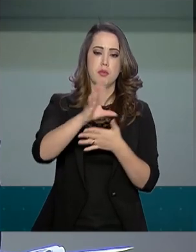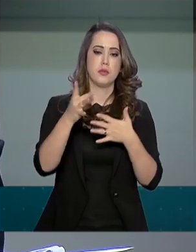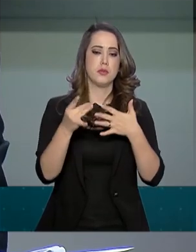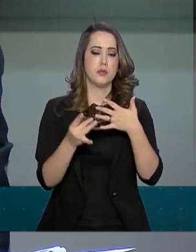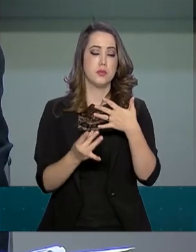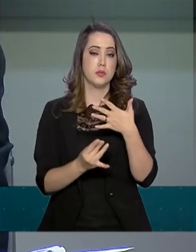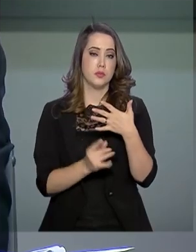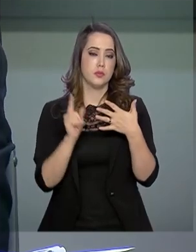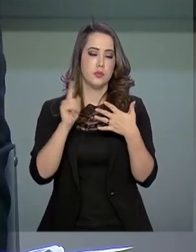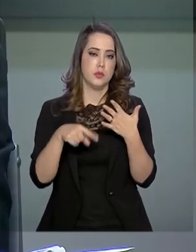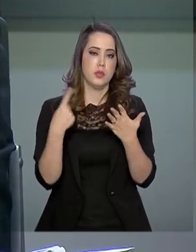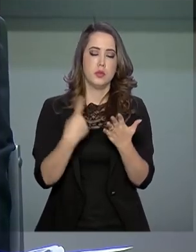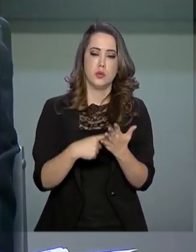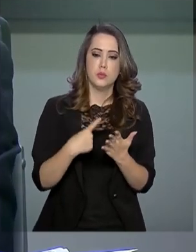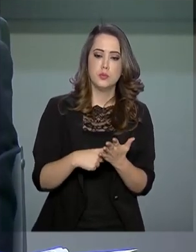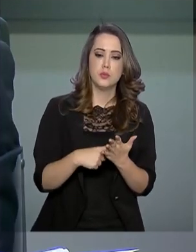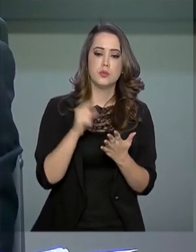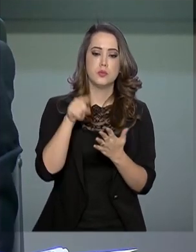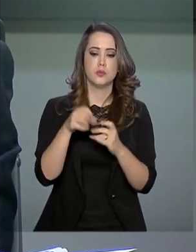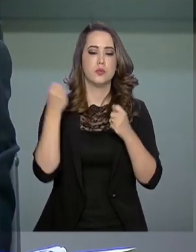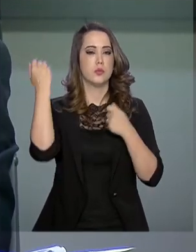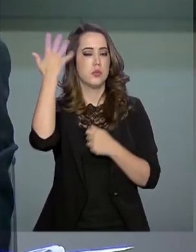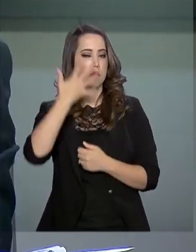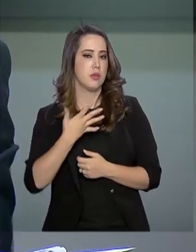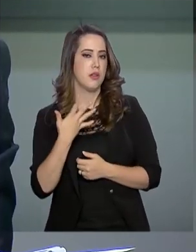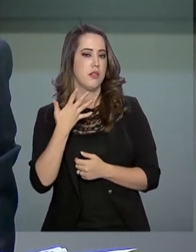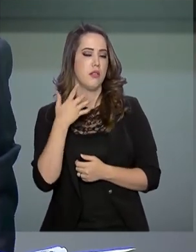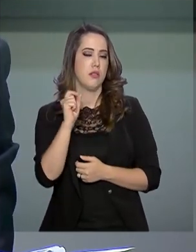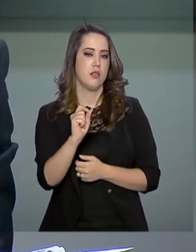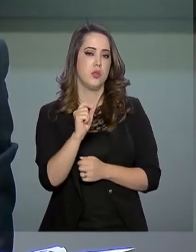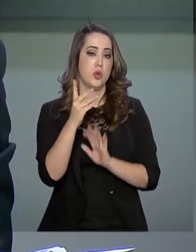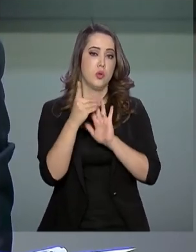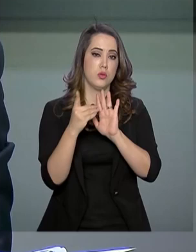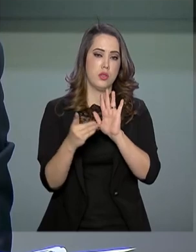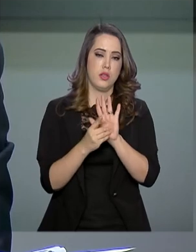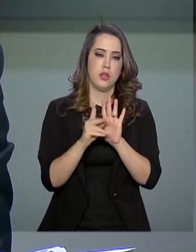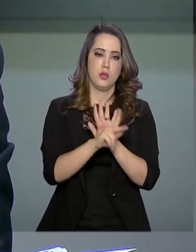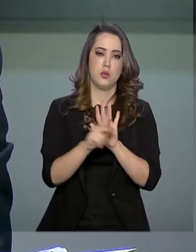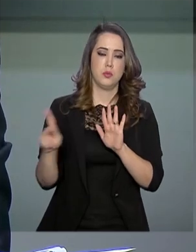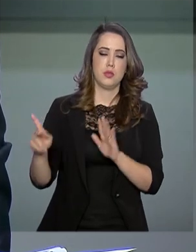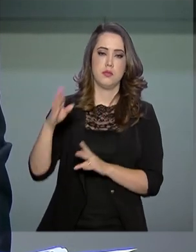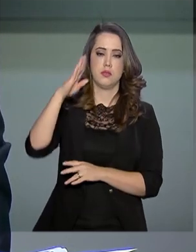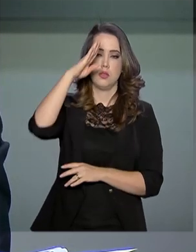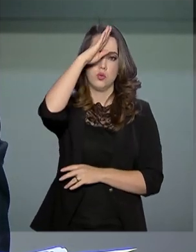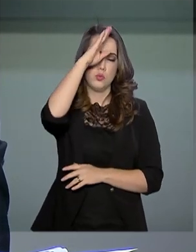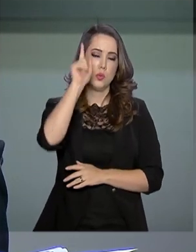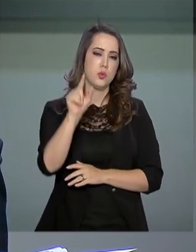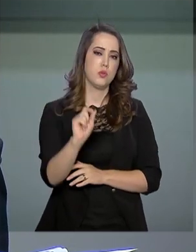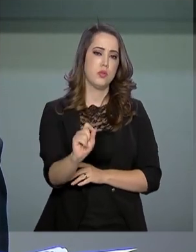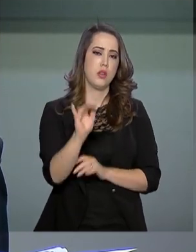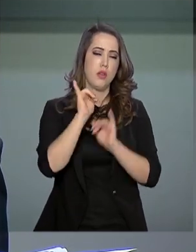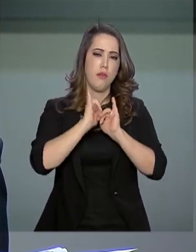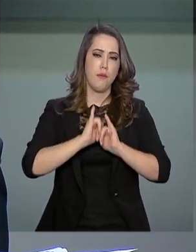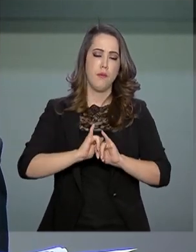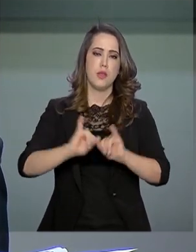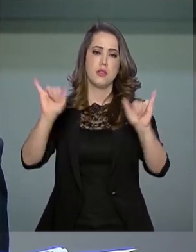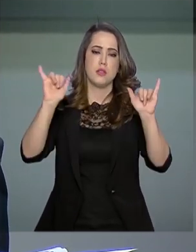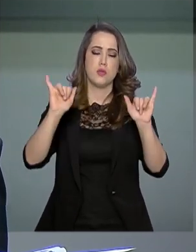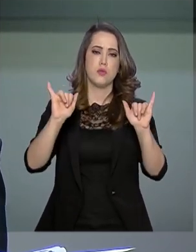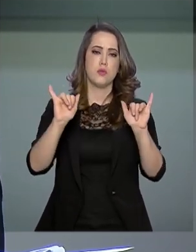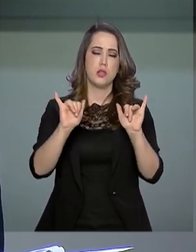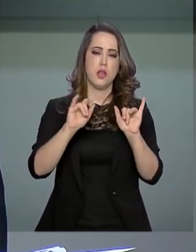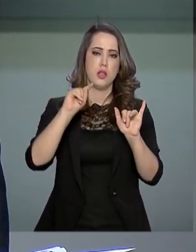será pauta, ele será explicitado no decreto presidencial a ser editado, a ser